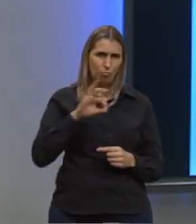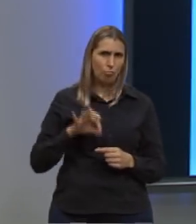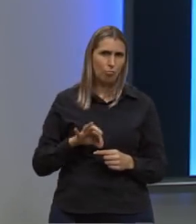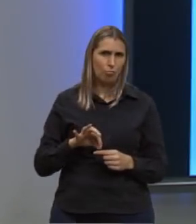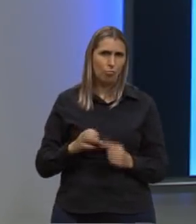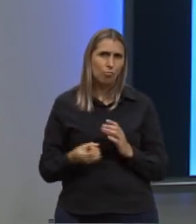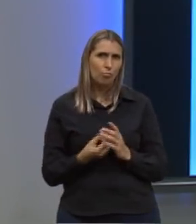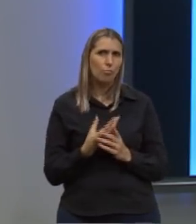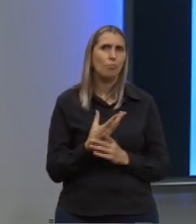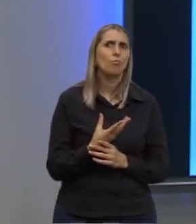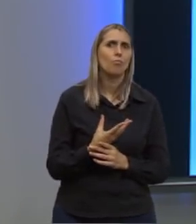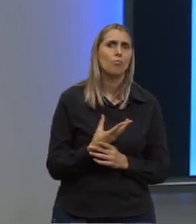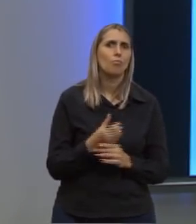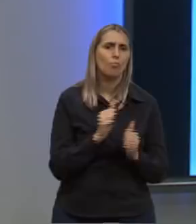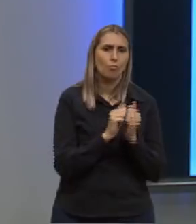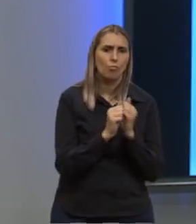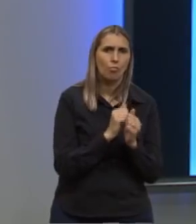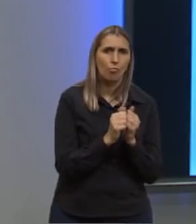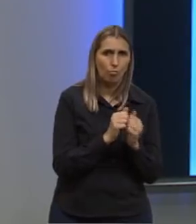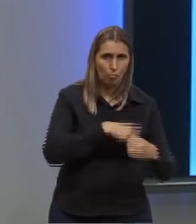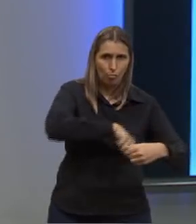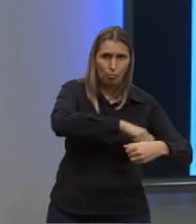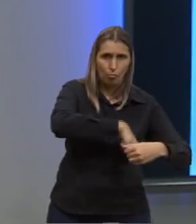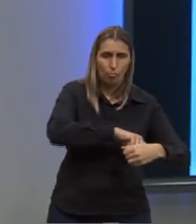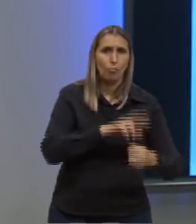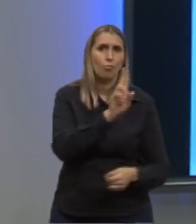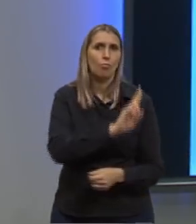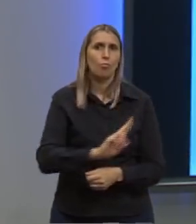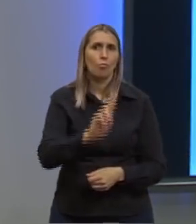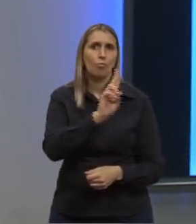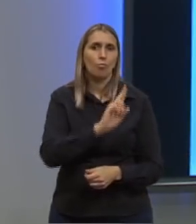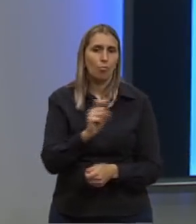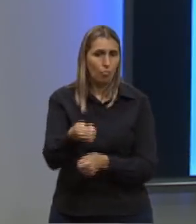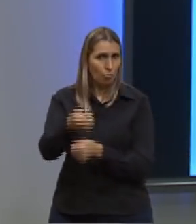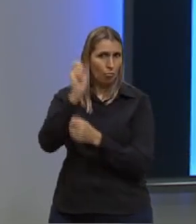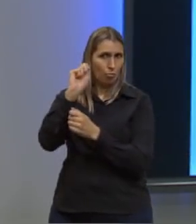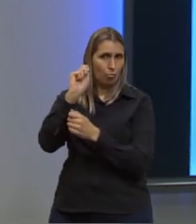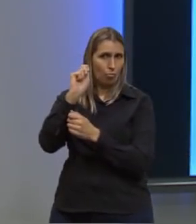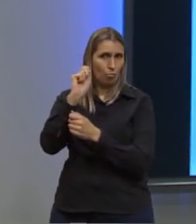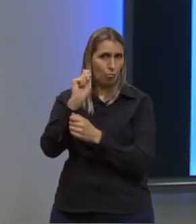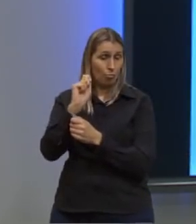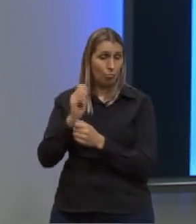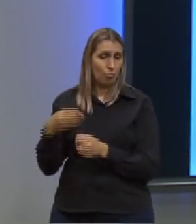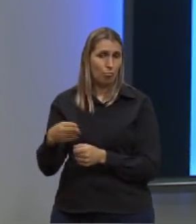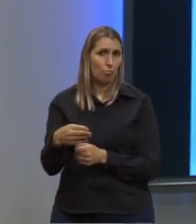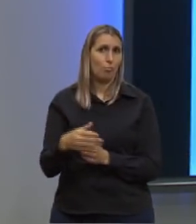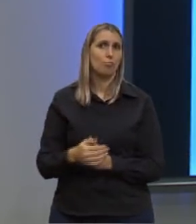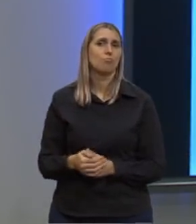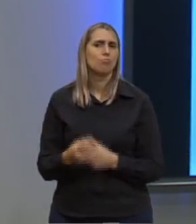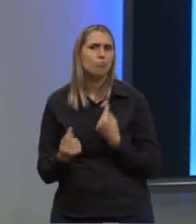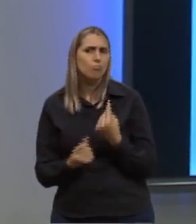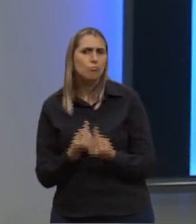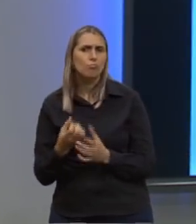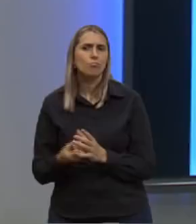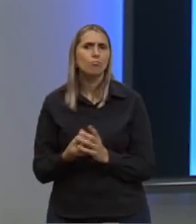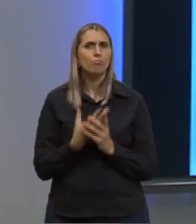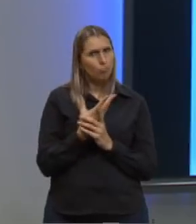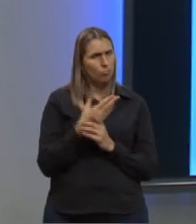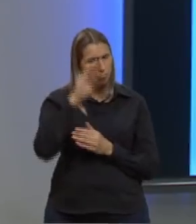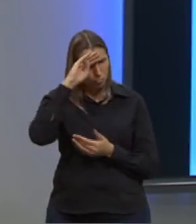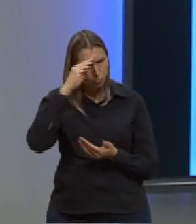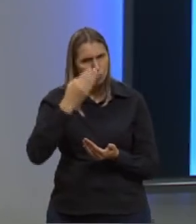criadas em arroz cozido são utilizadas como iscas para pesca. Alguns criadores